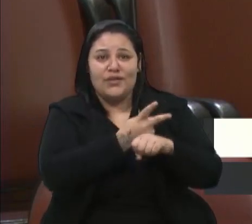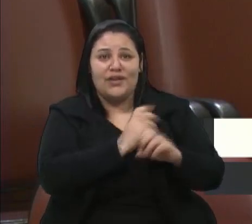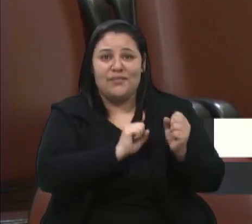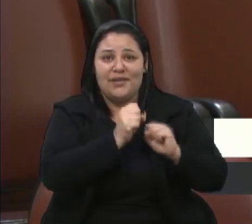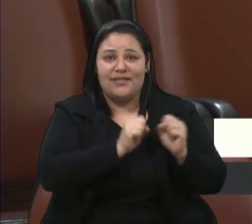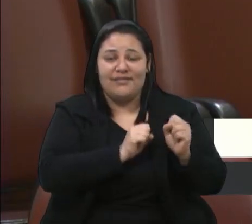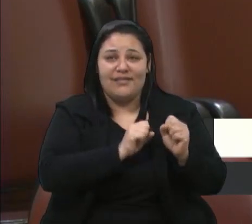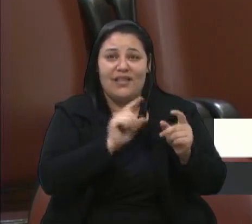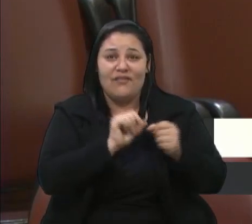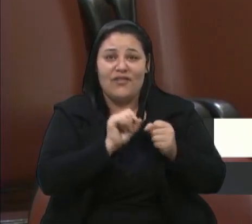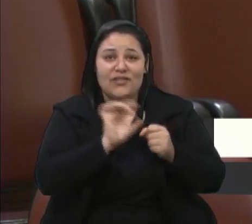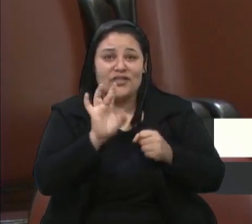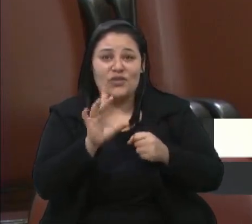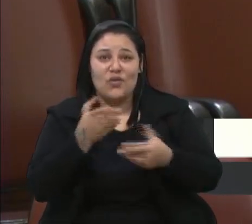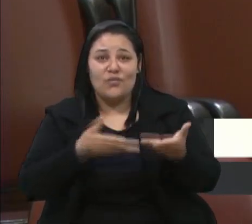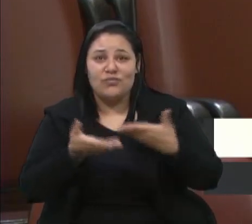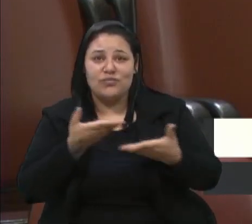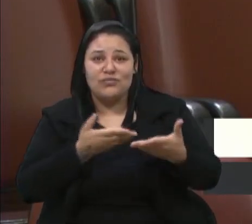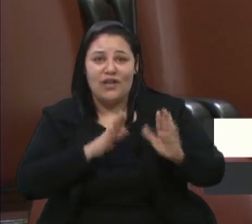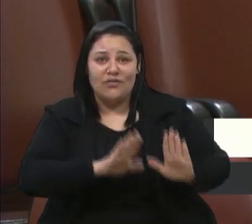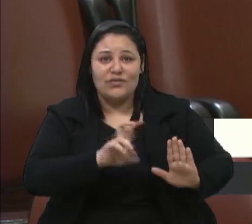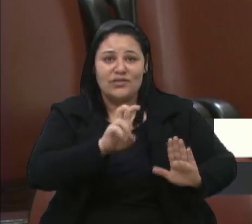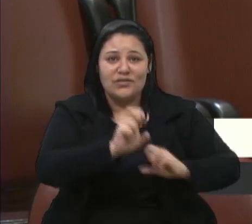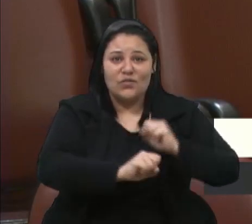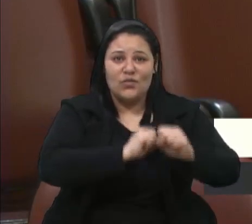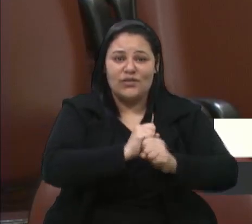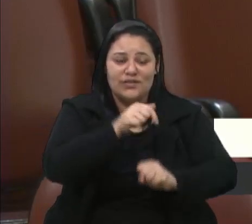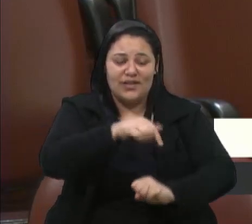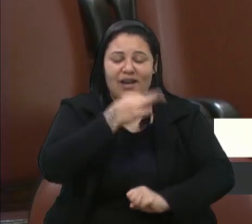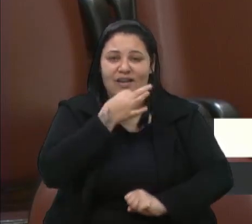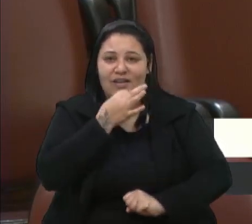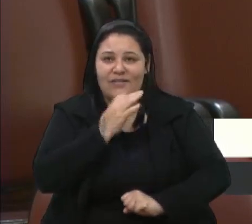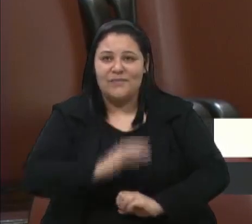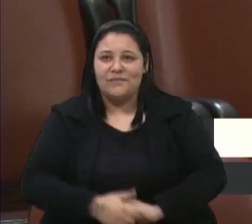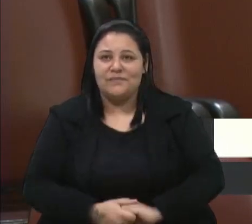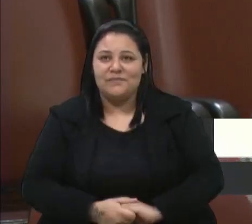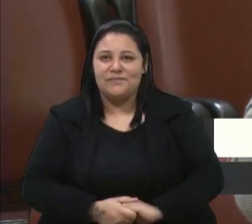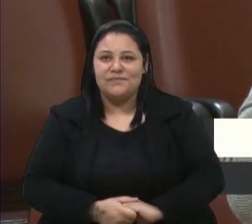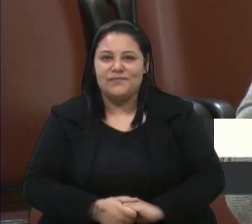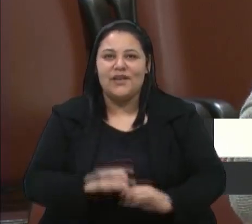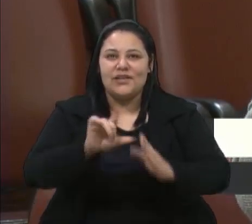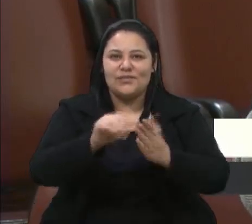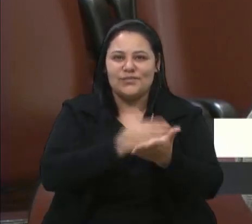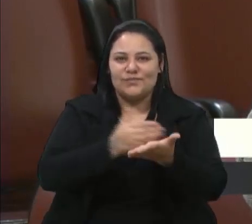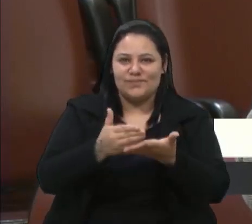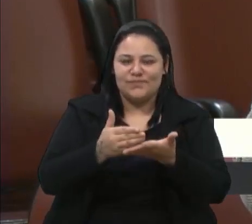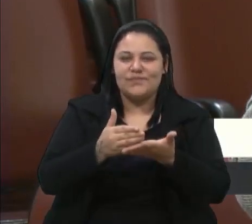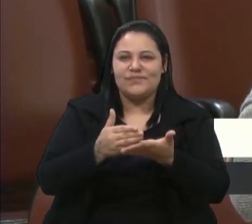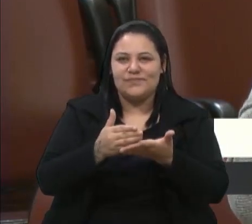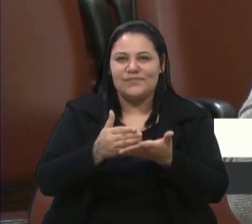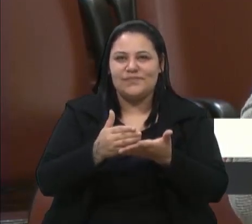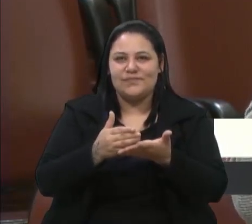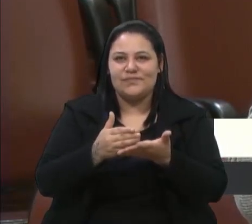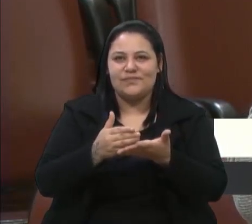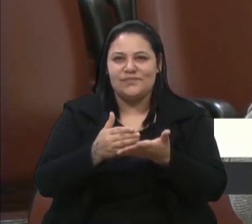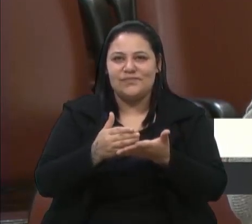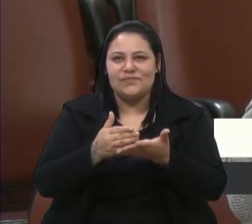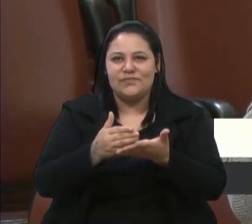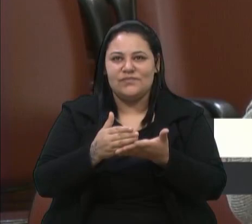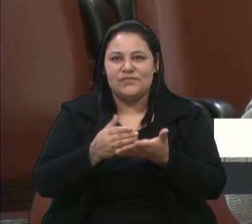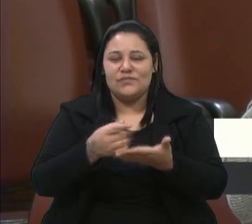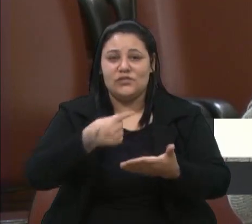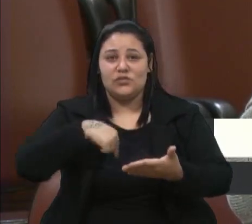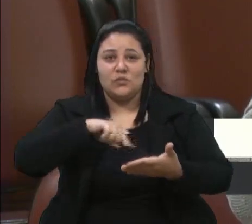consultoria e está há cinco anos na nossa cidade. E a partir disso, nós extrapolamos a